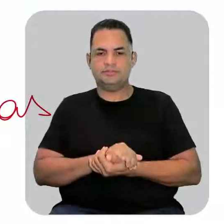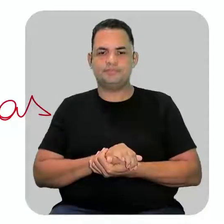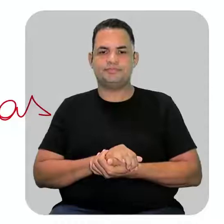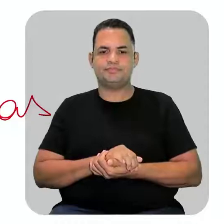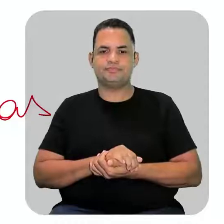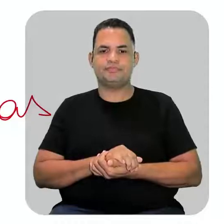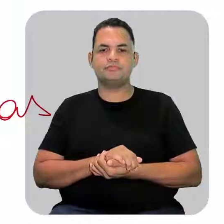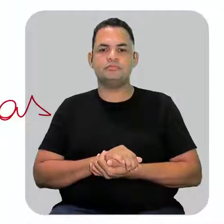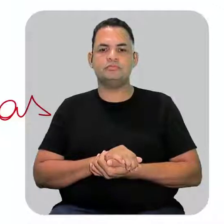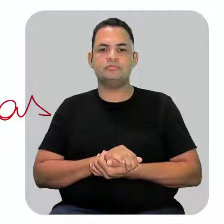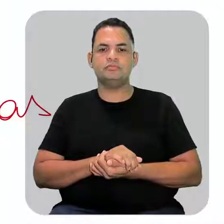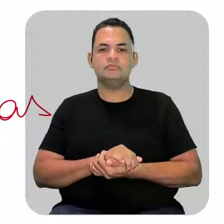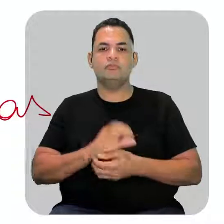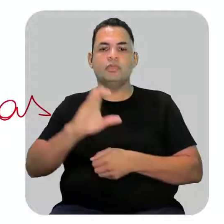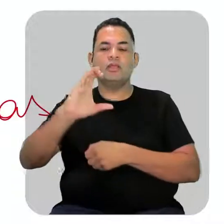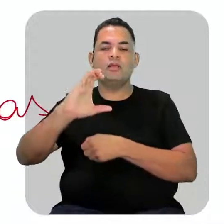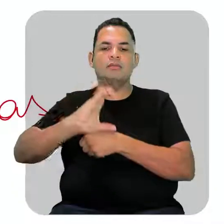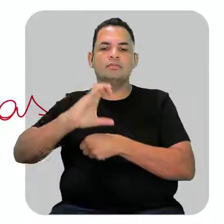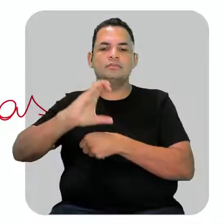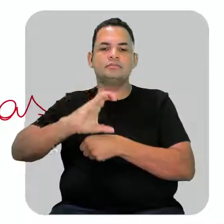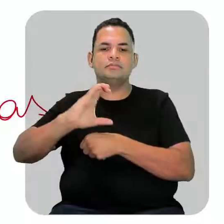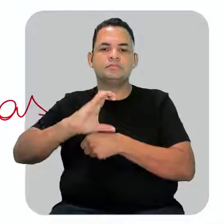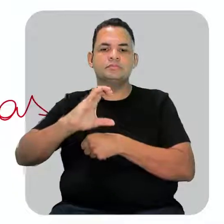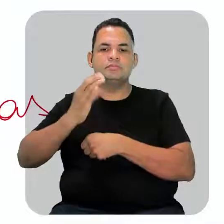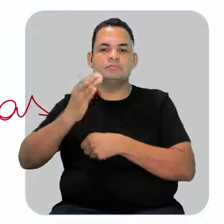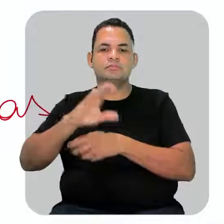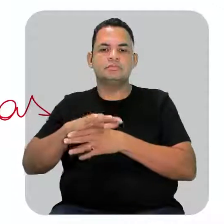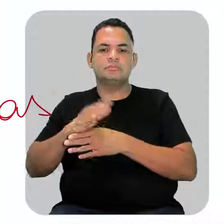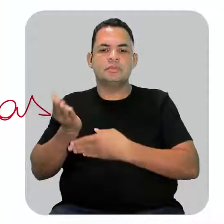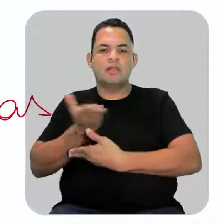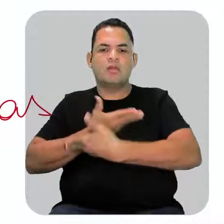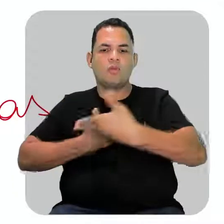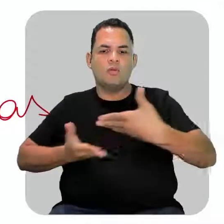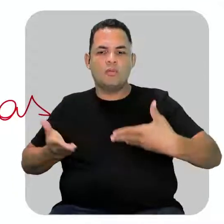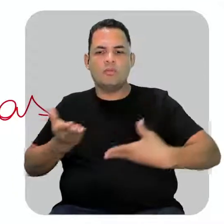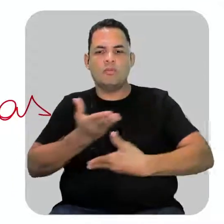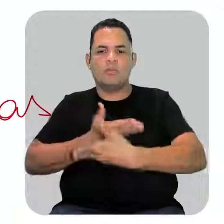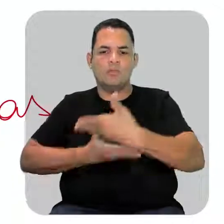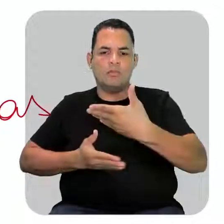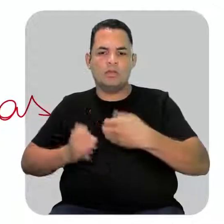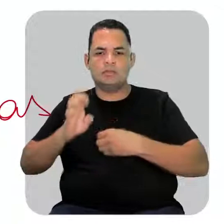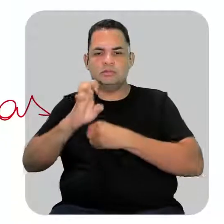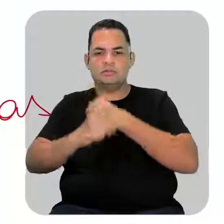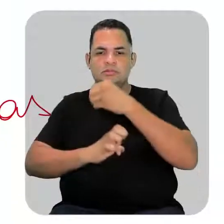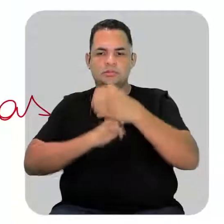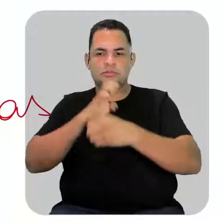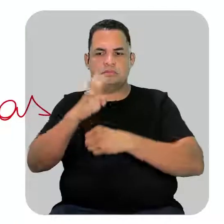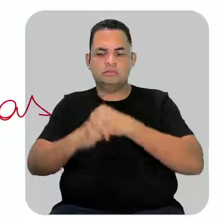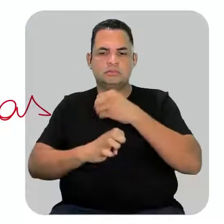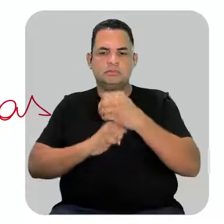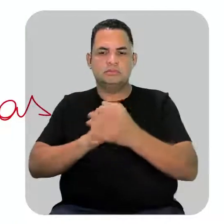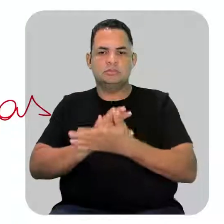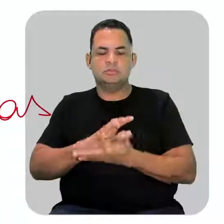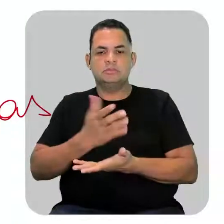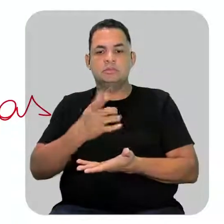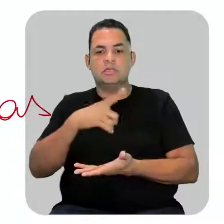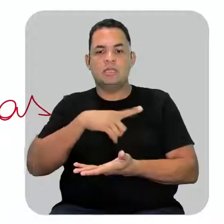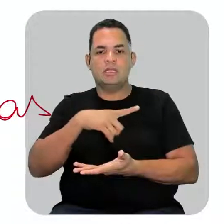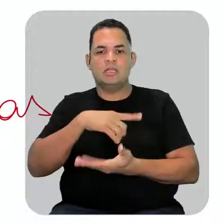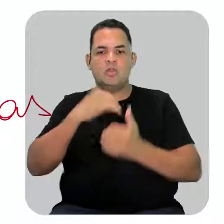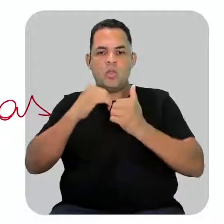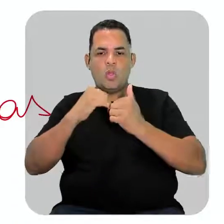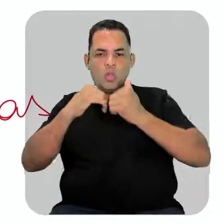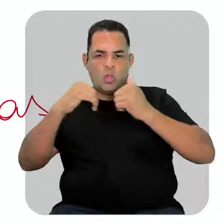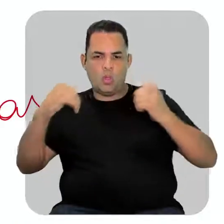Aqui com os carbonos, eles fazem compartilhamento de elétrons. Então, vai ocorrer a